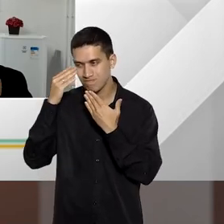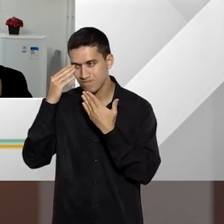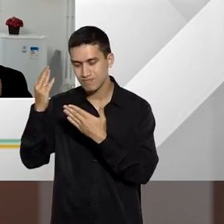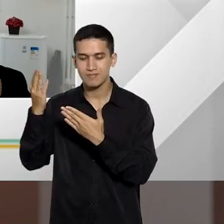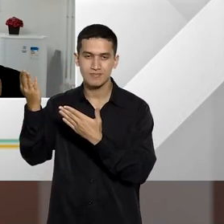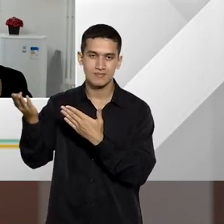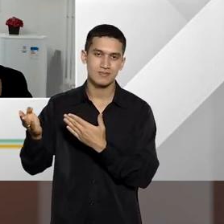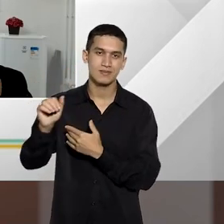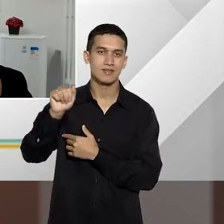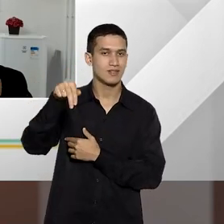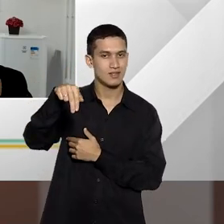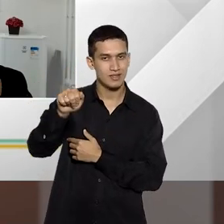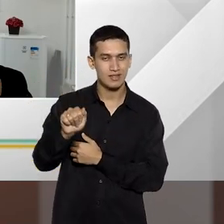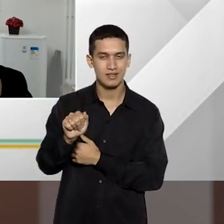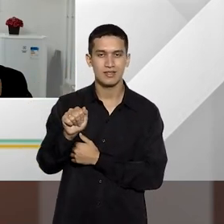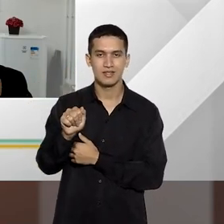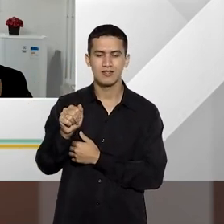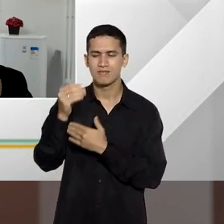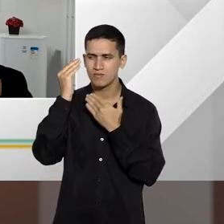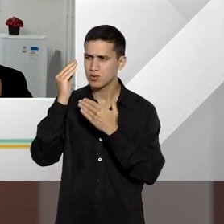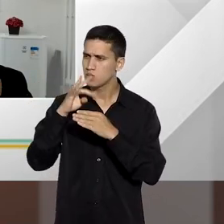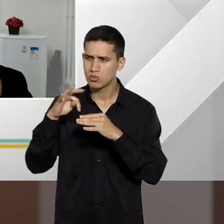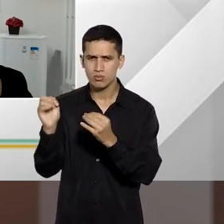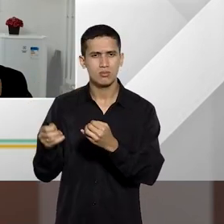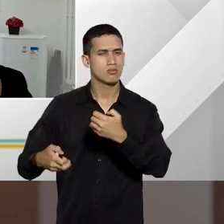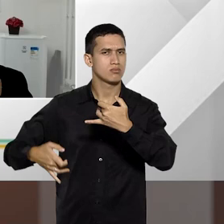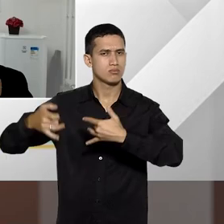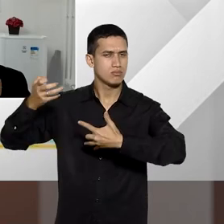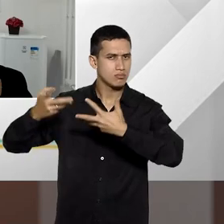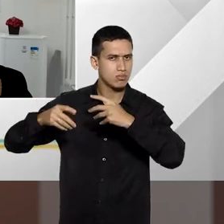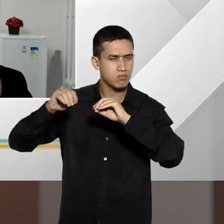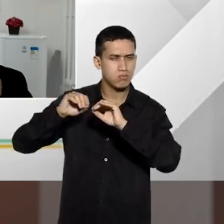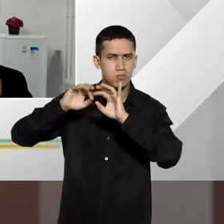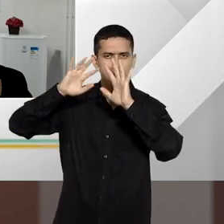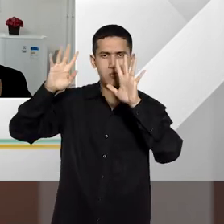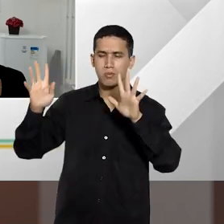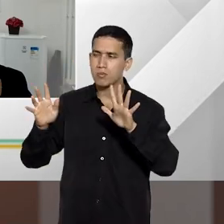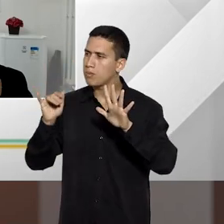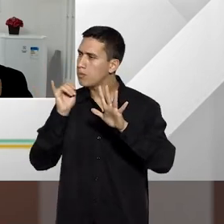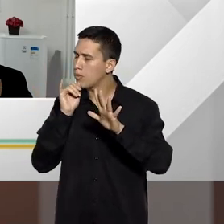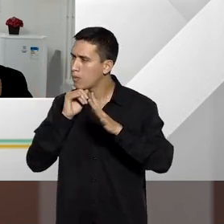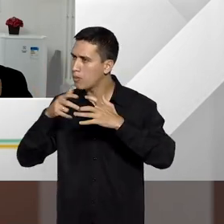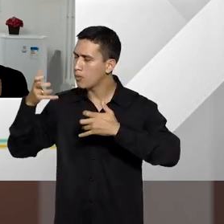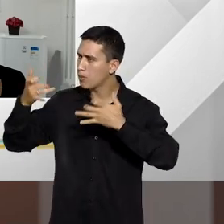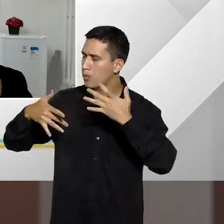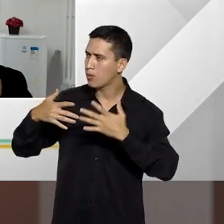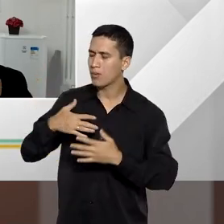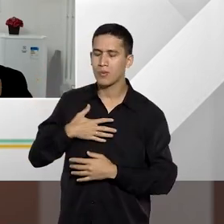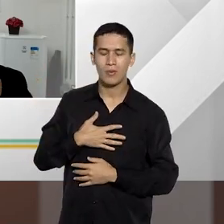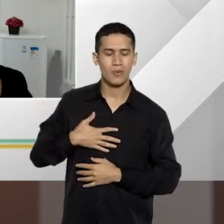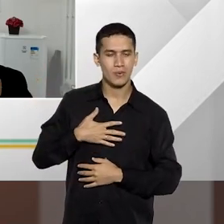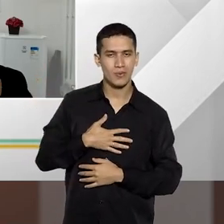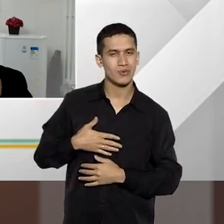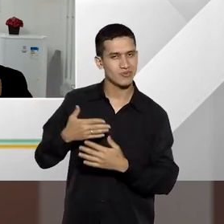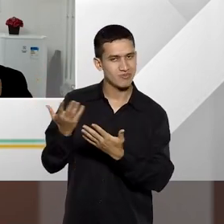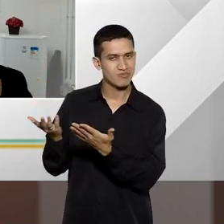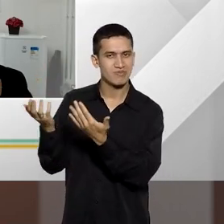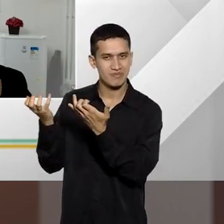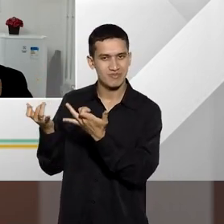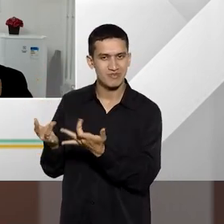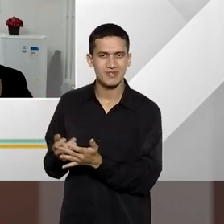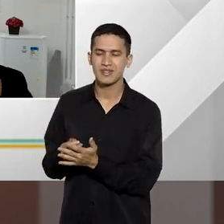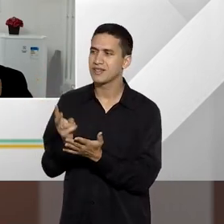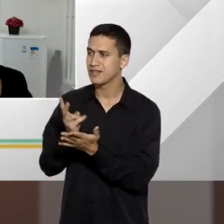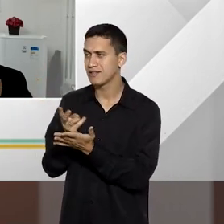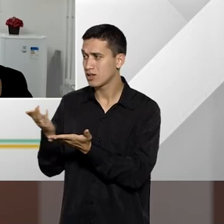obrigada por todos esses esclarecimentos, os exemplos, como eu sempre gosto de pedir aos nossos entrevistados, por favor,